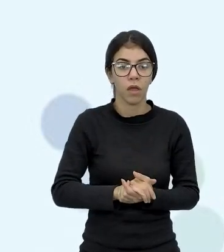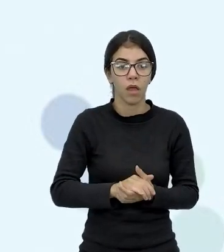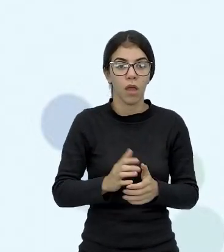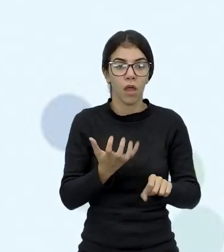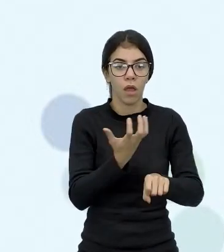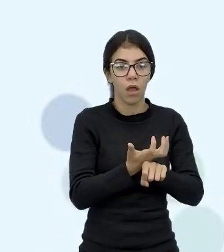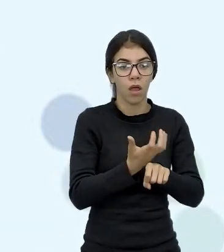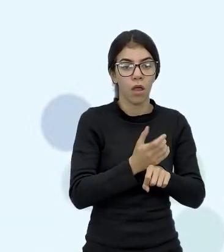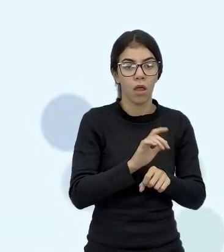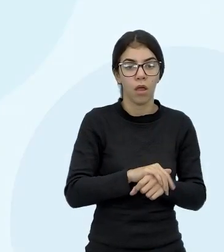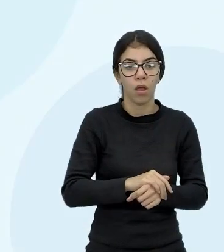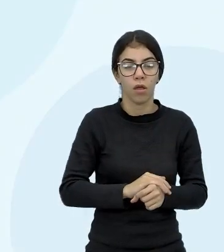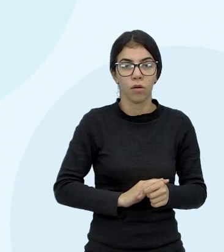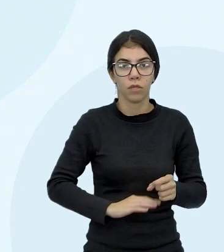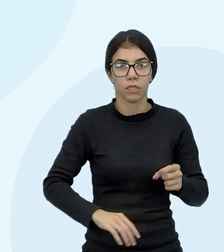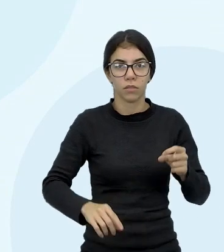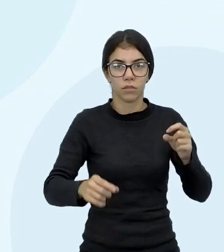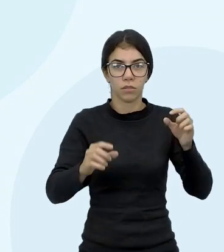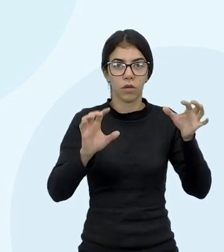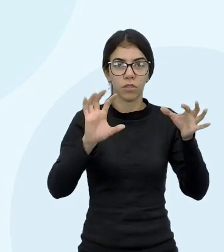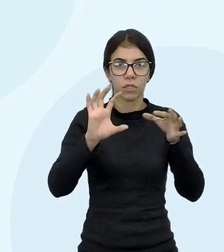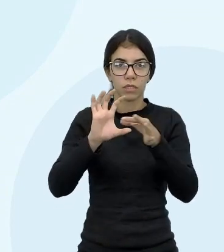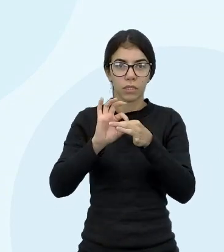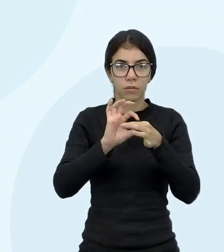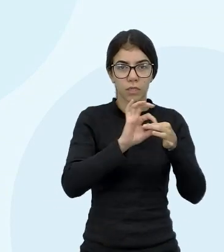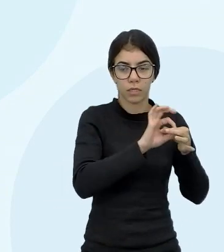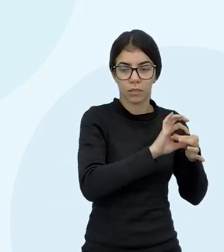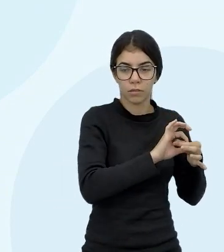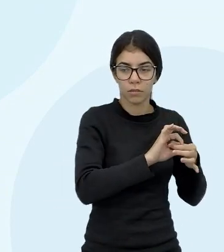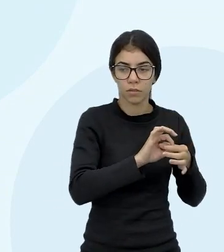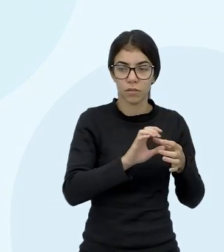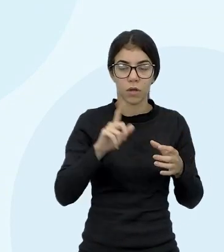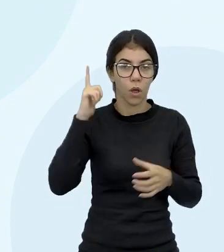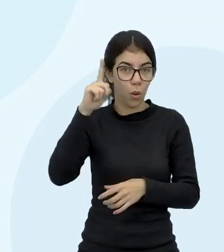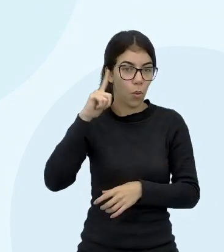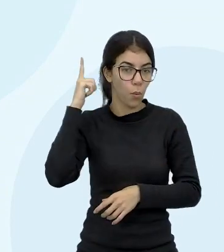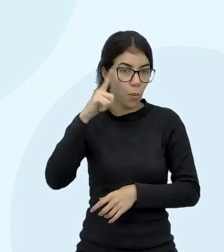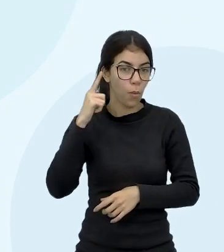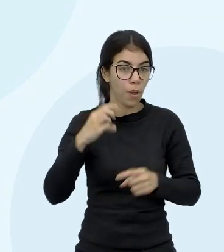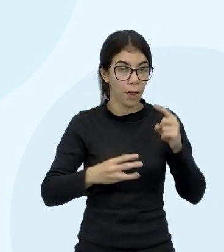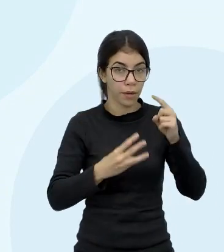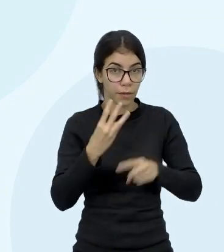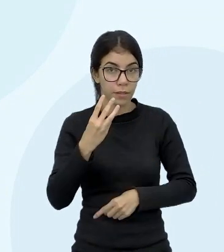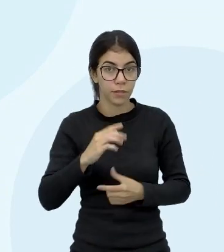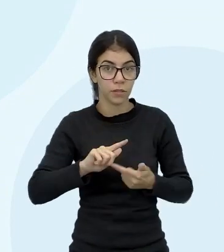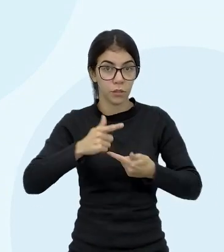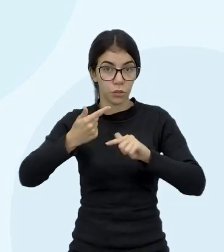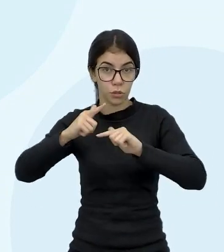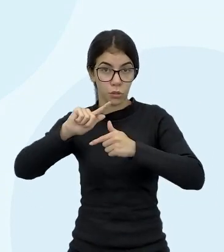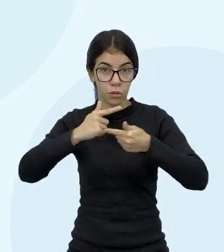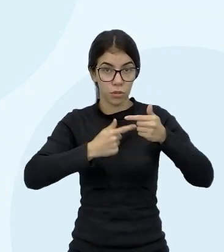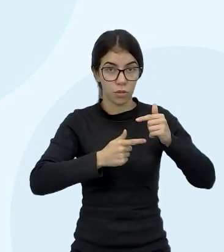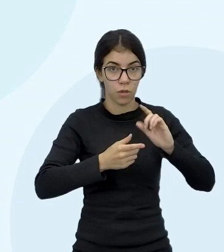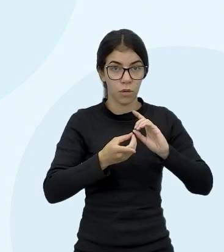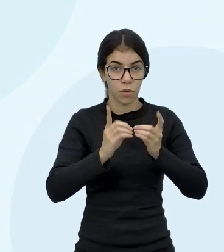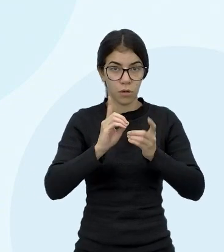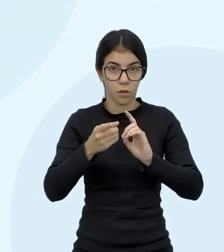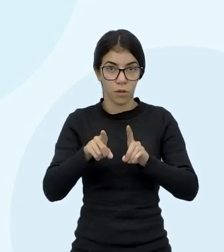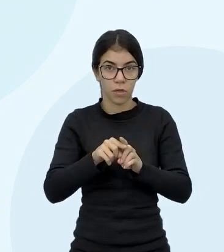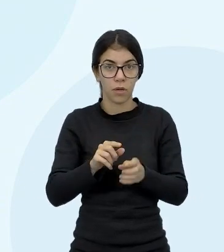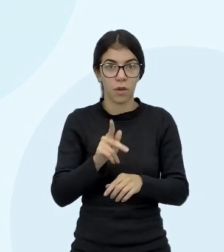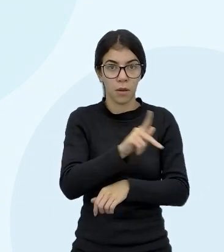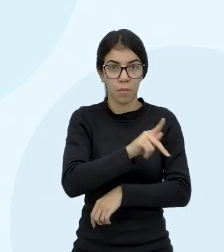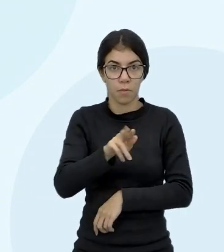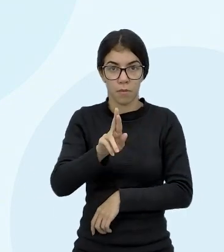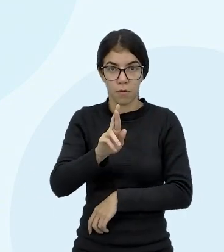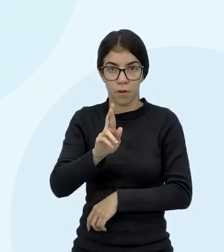Lógicas Eu e o Mundo. Nós temos mais três componentes, Geometria Dinâmica, com a professora Roberta